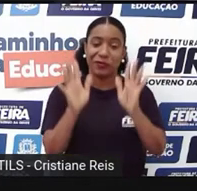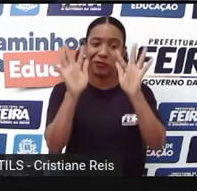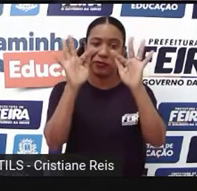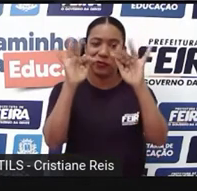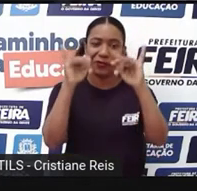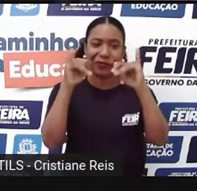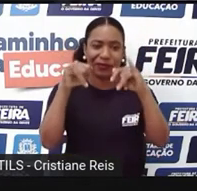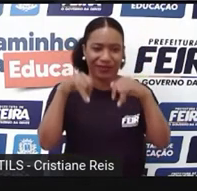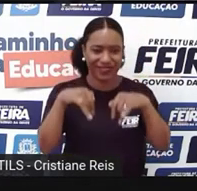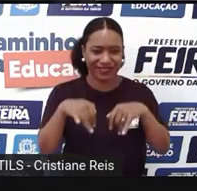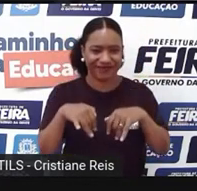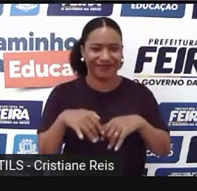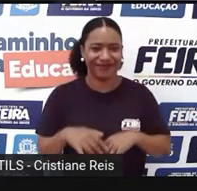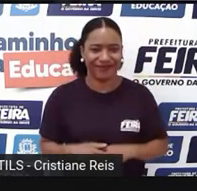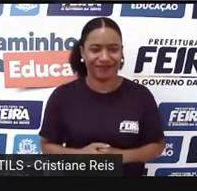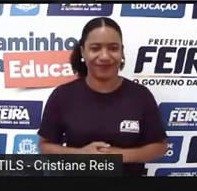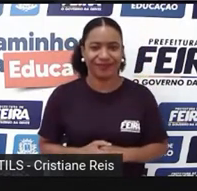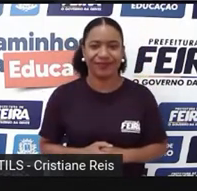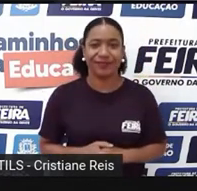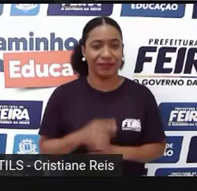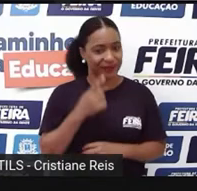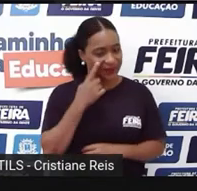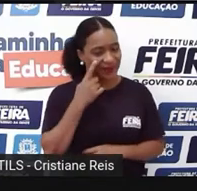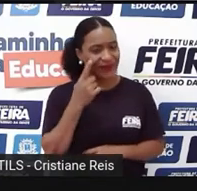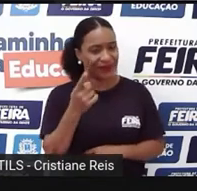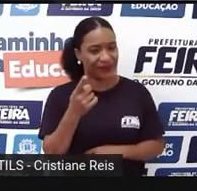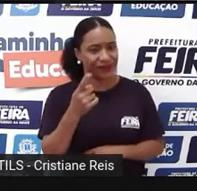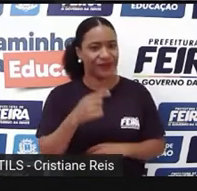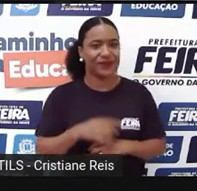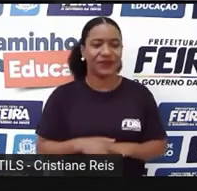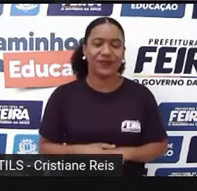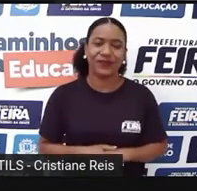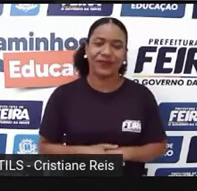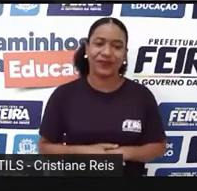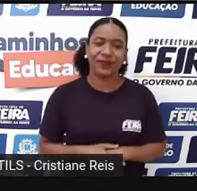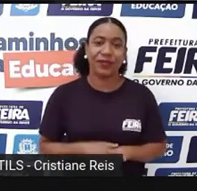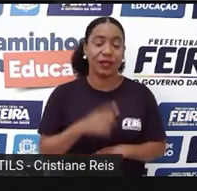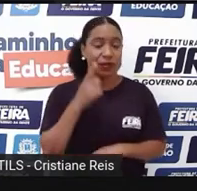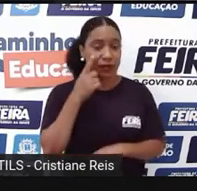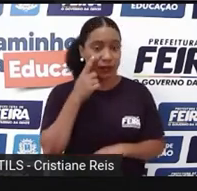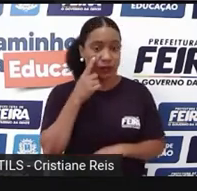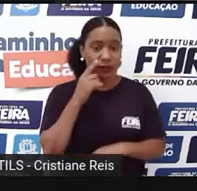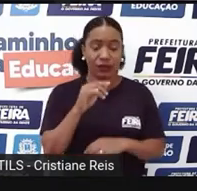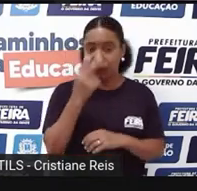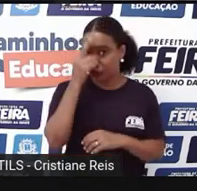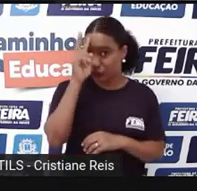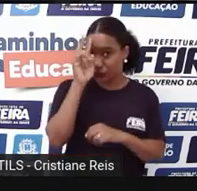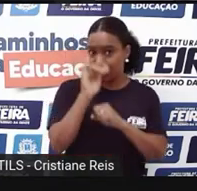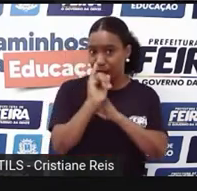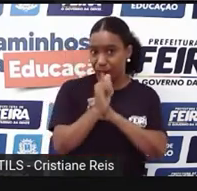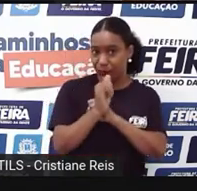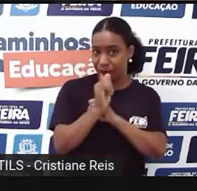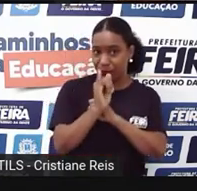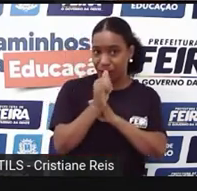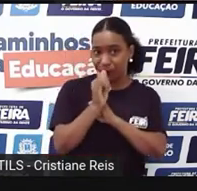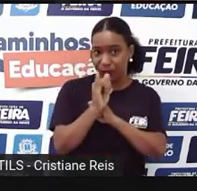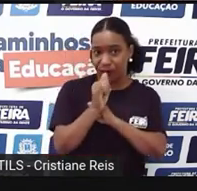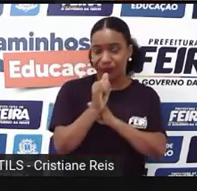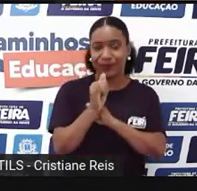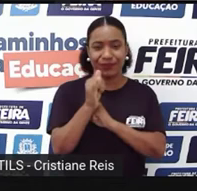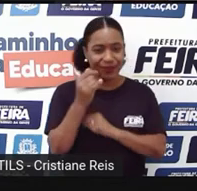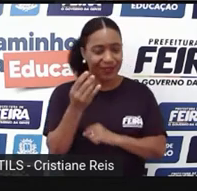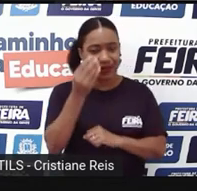termina. Então, a partir desse conto, nós vamos agora aprender